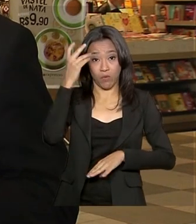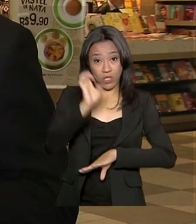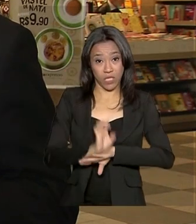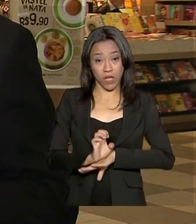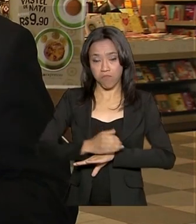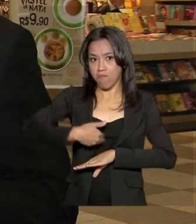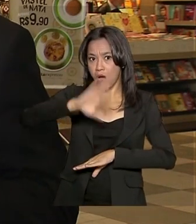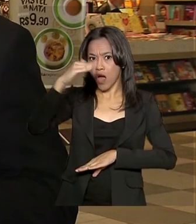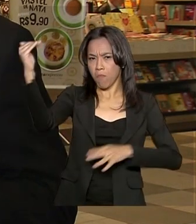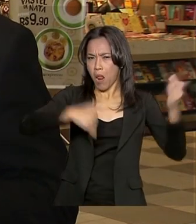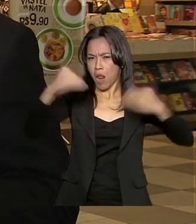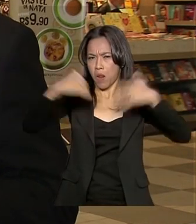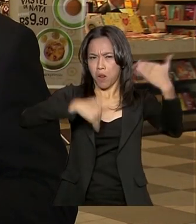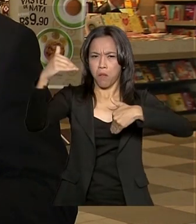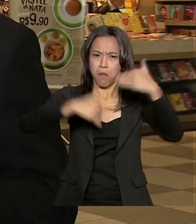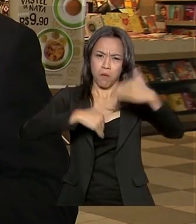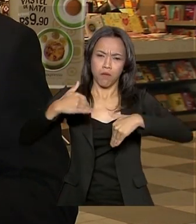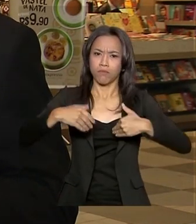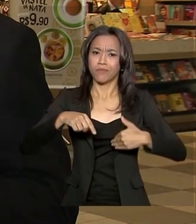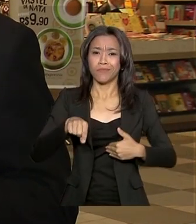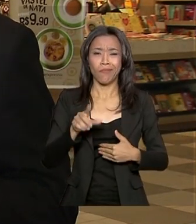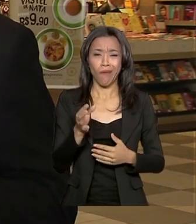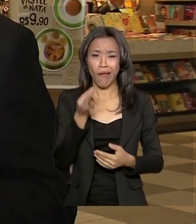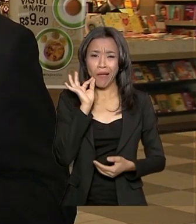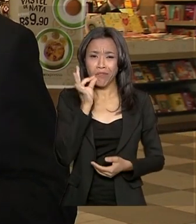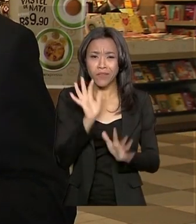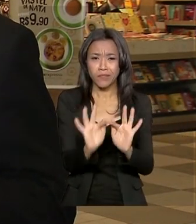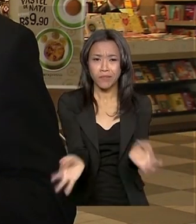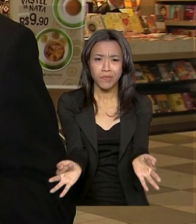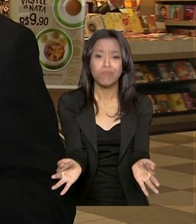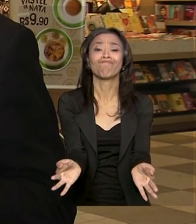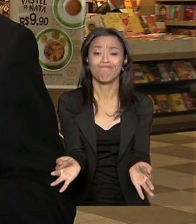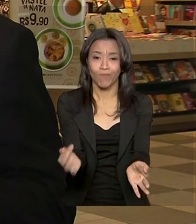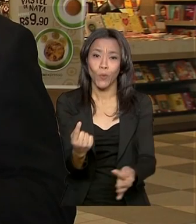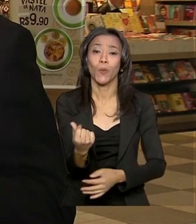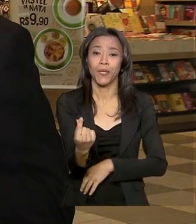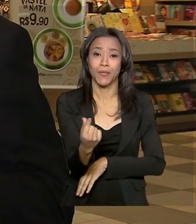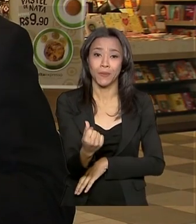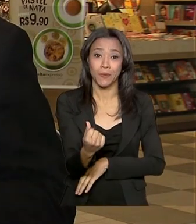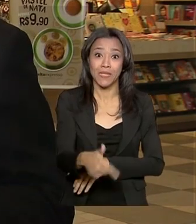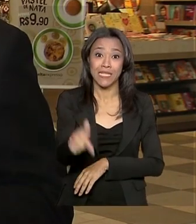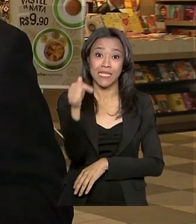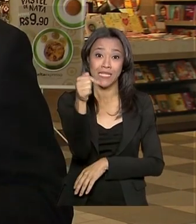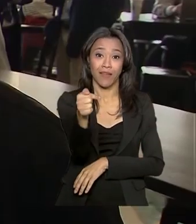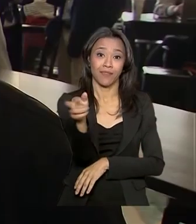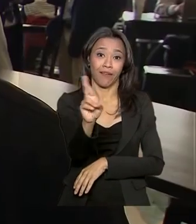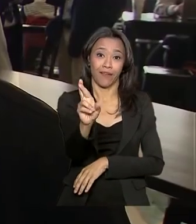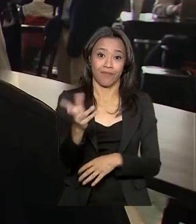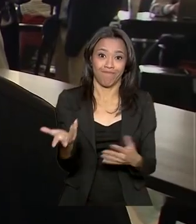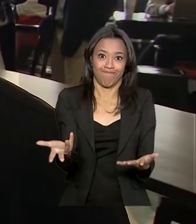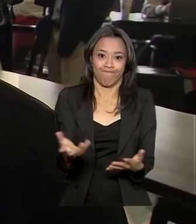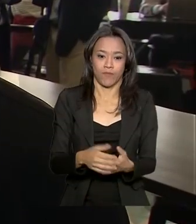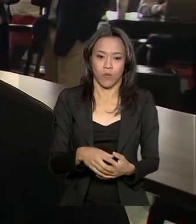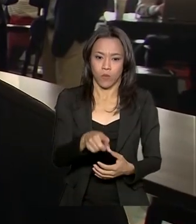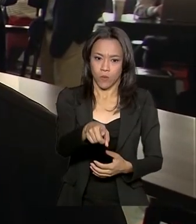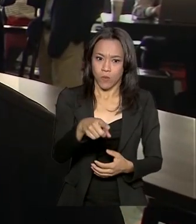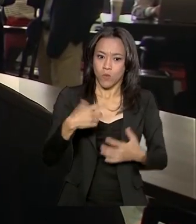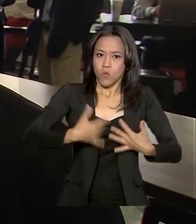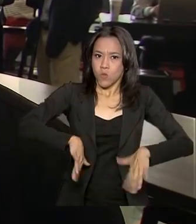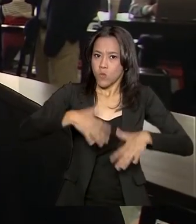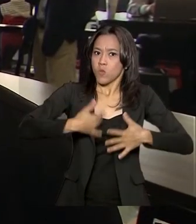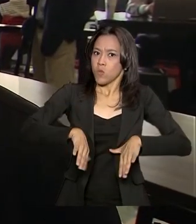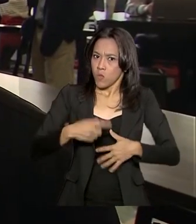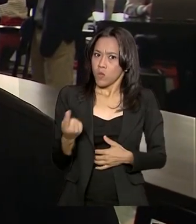mais movimentados do país, um simples café expresso custa em média sete reais. Realmente é uma diferença bem